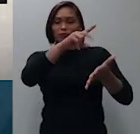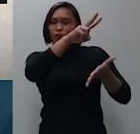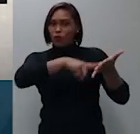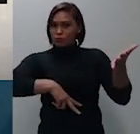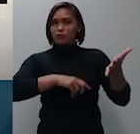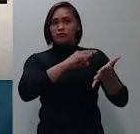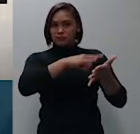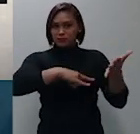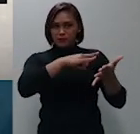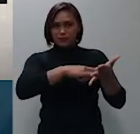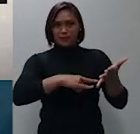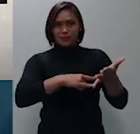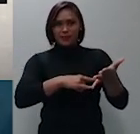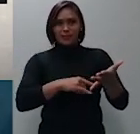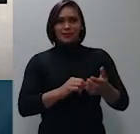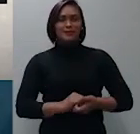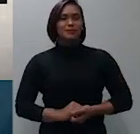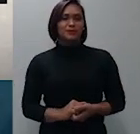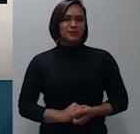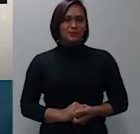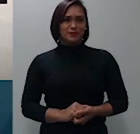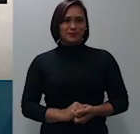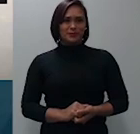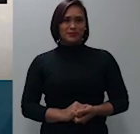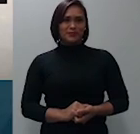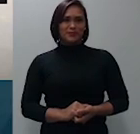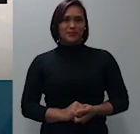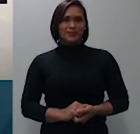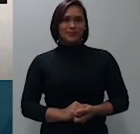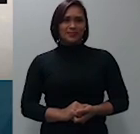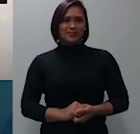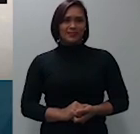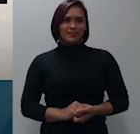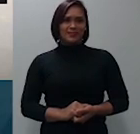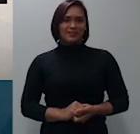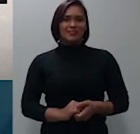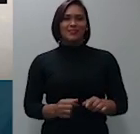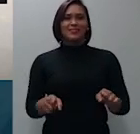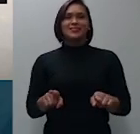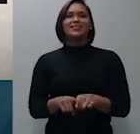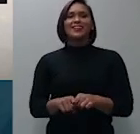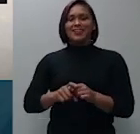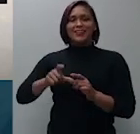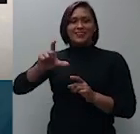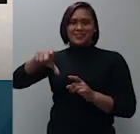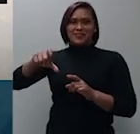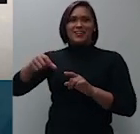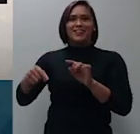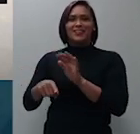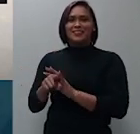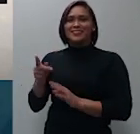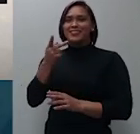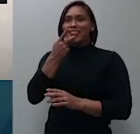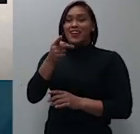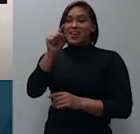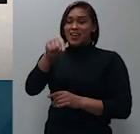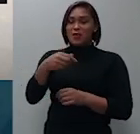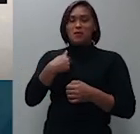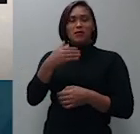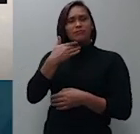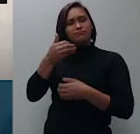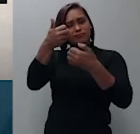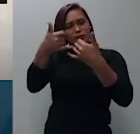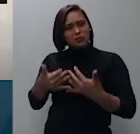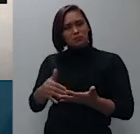demanda por esse motivo uma atuação comissiva do credor. No caso, ora em foco, o beneficiário não